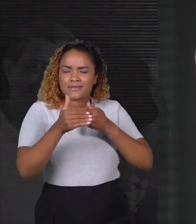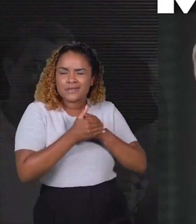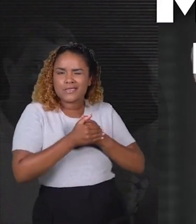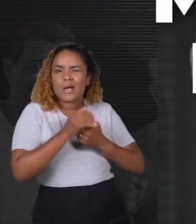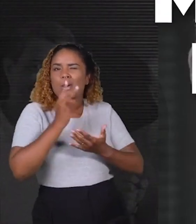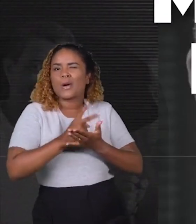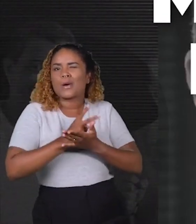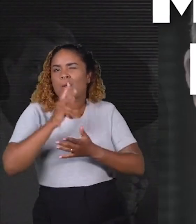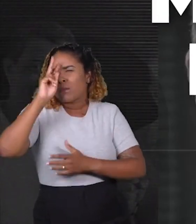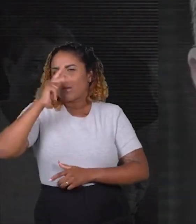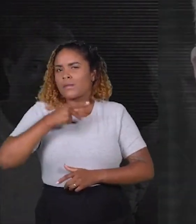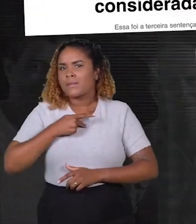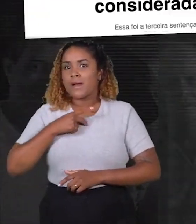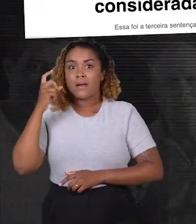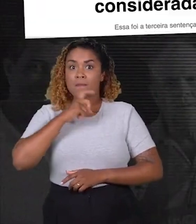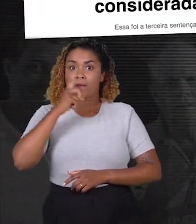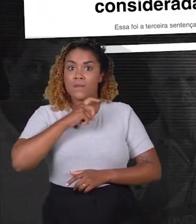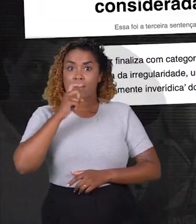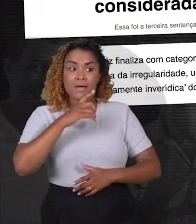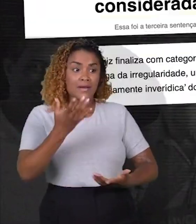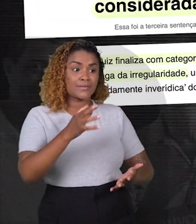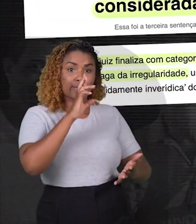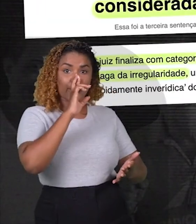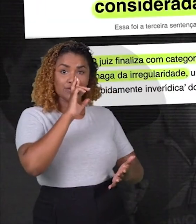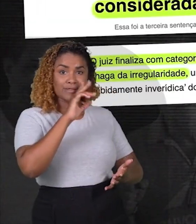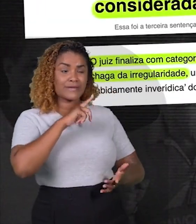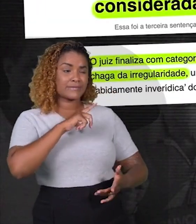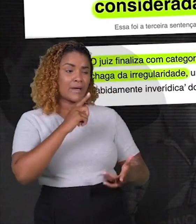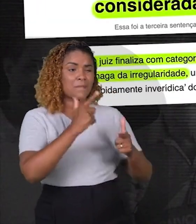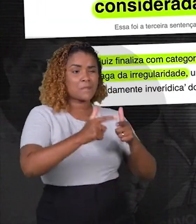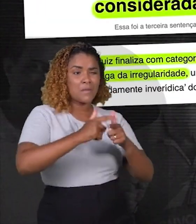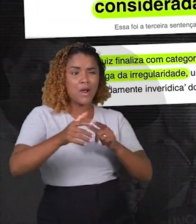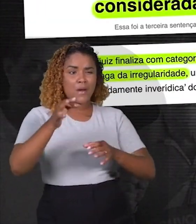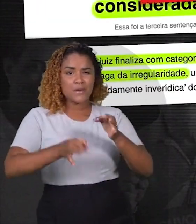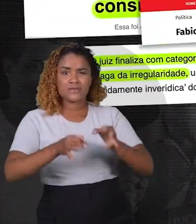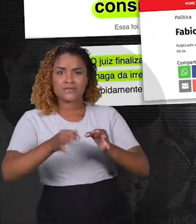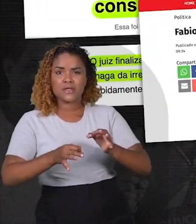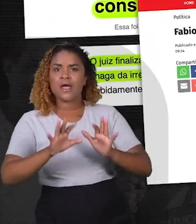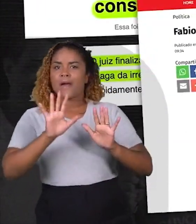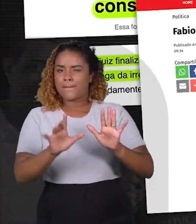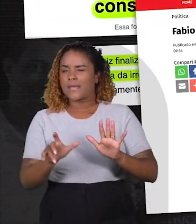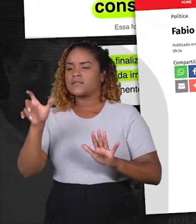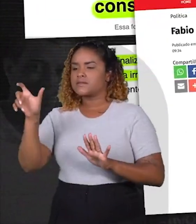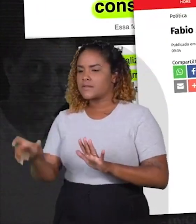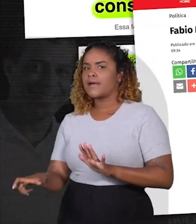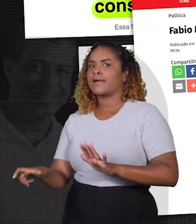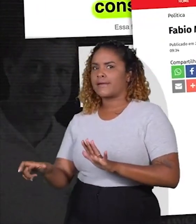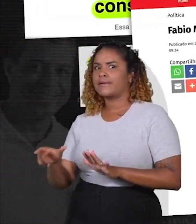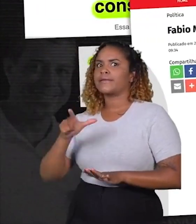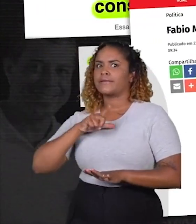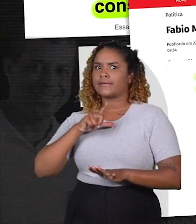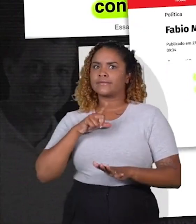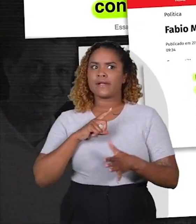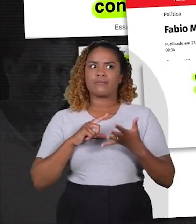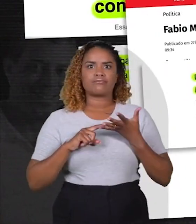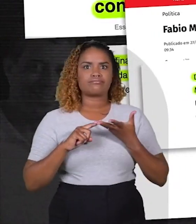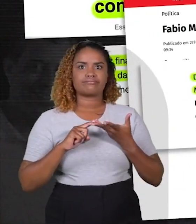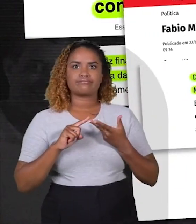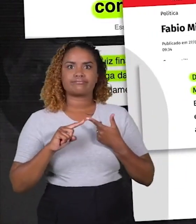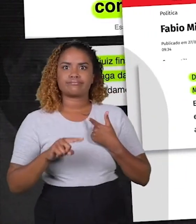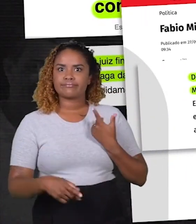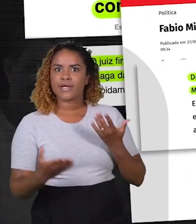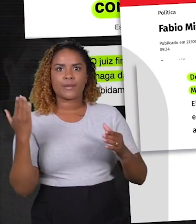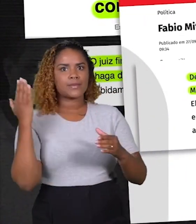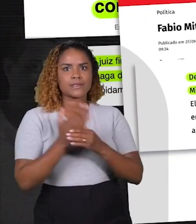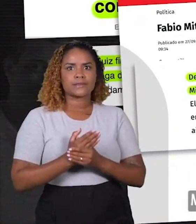faz? Mitidieri mente sobre Rogério ter problemas com a justiça. É Fábio que responde a processos por